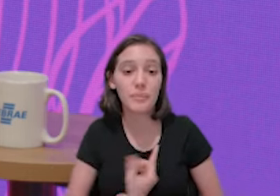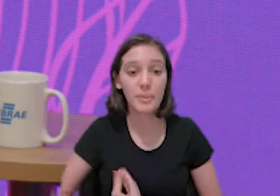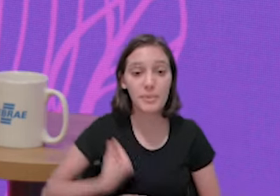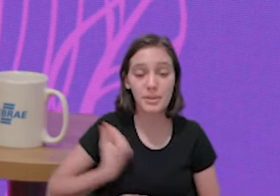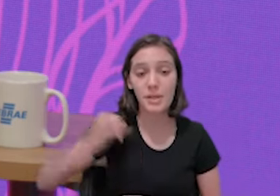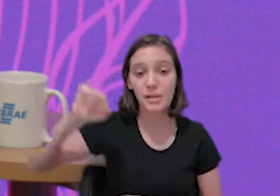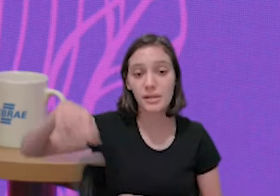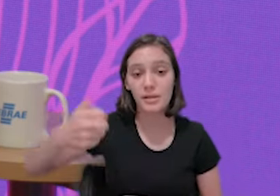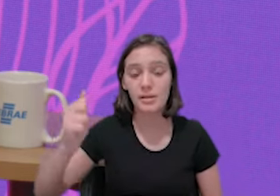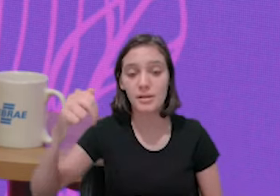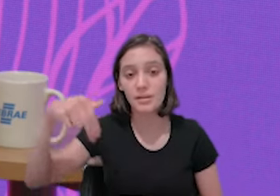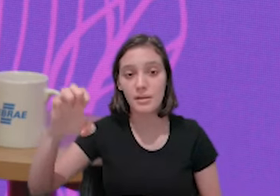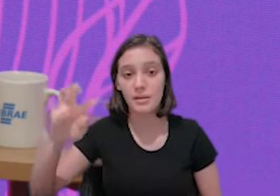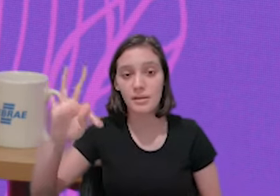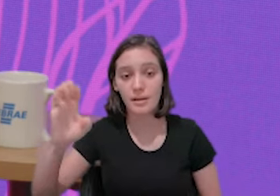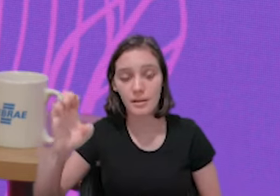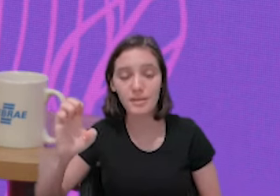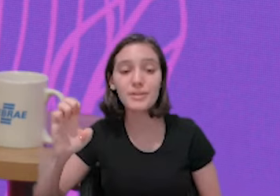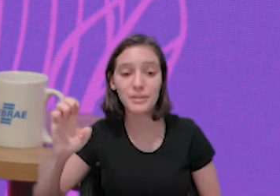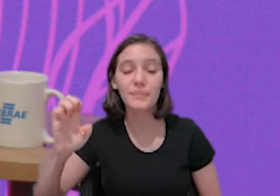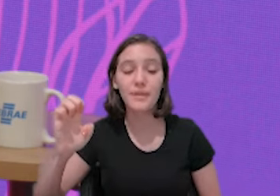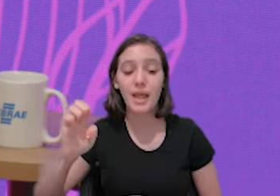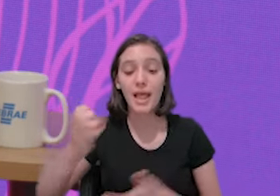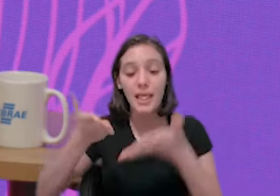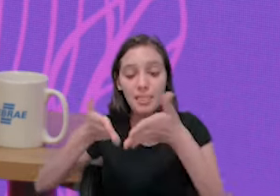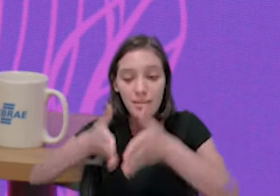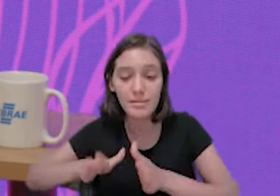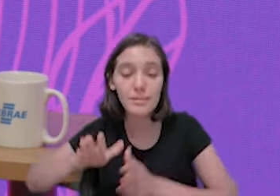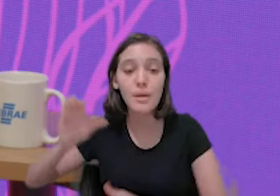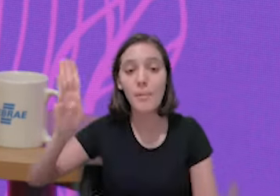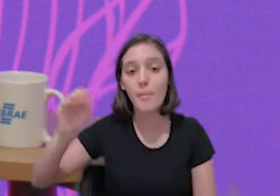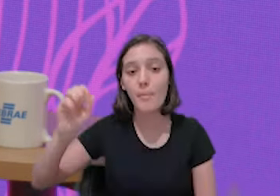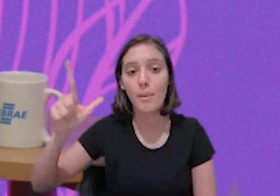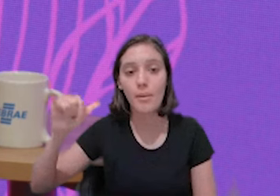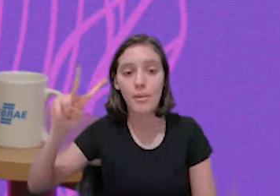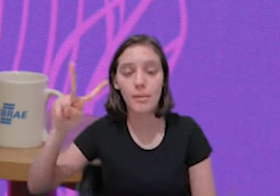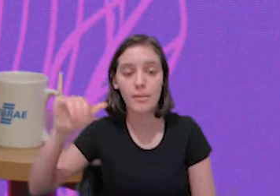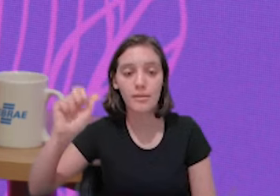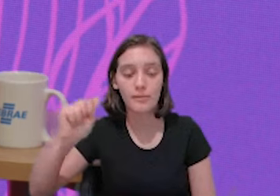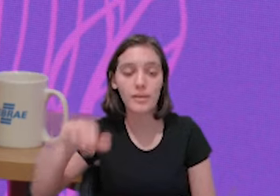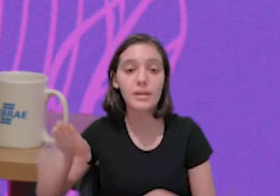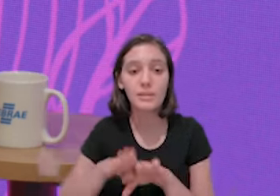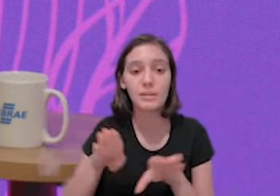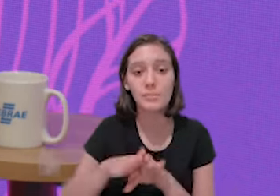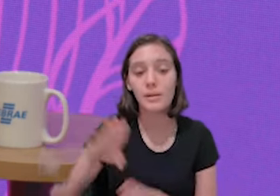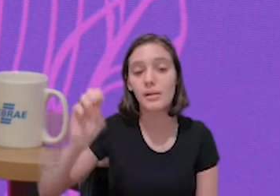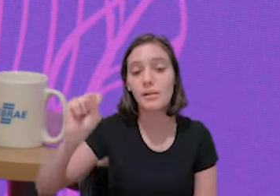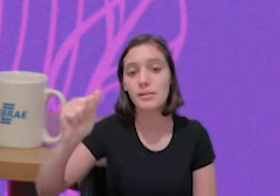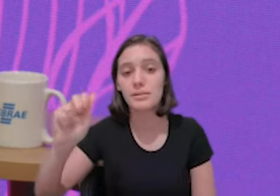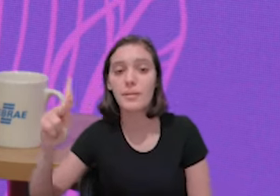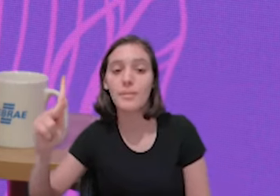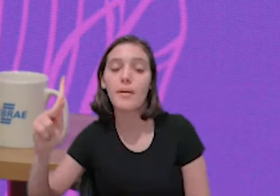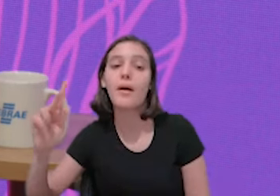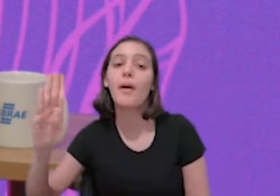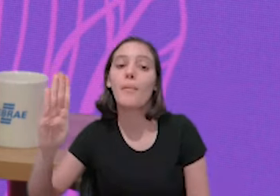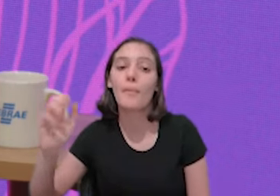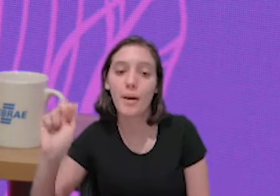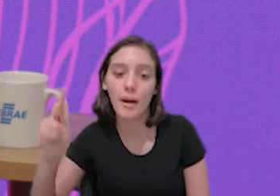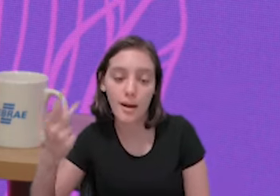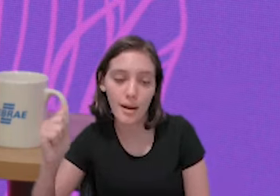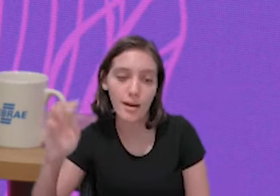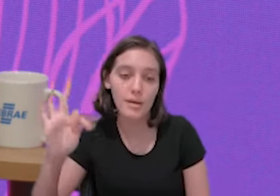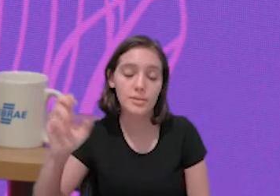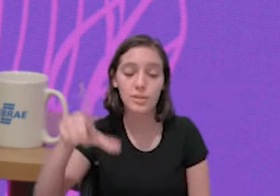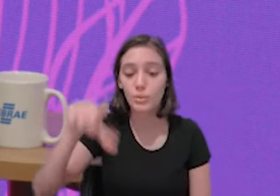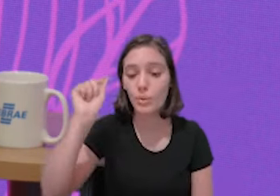Tivemos a participação da Janete, boliviana. Tivemos a participação da Sabahat, indiana, que